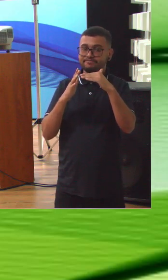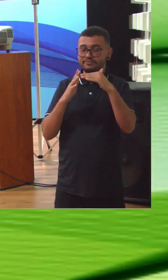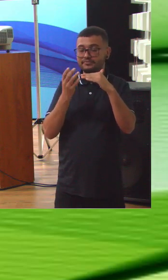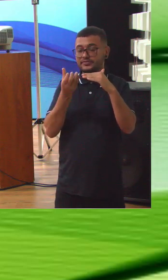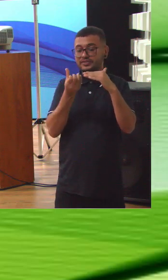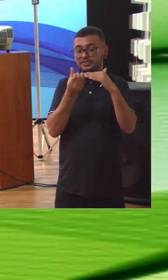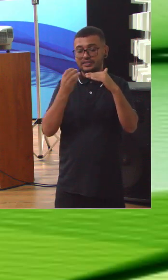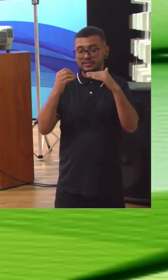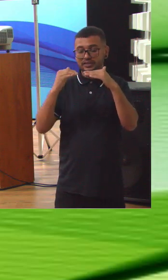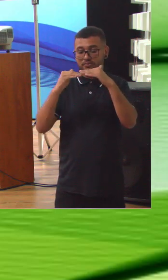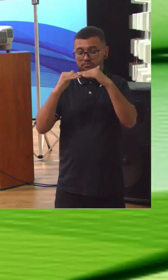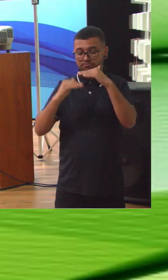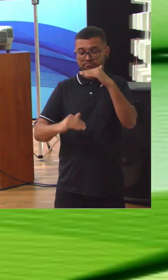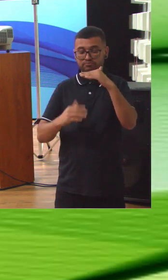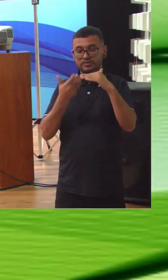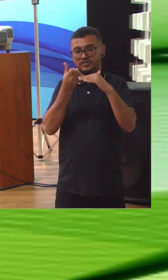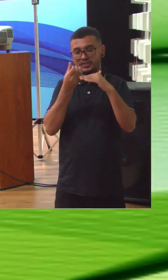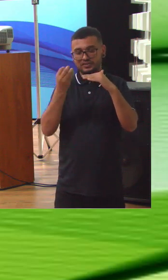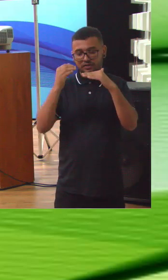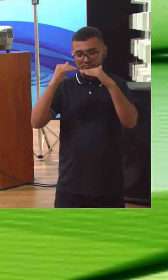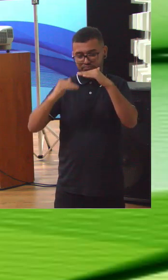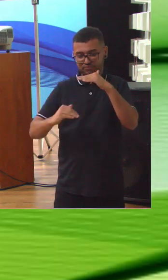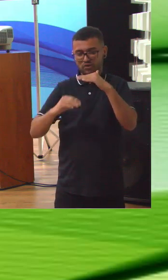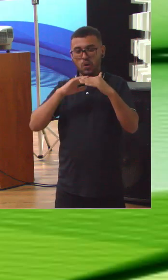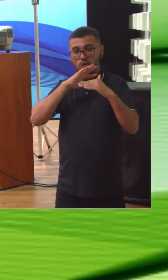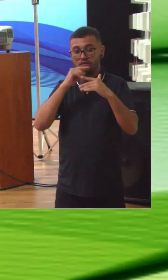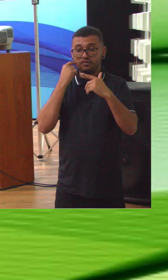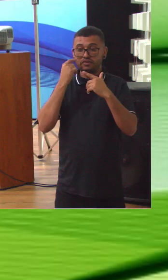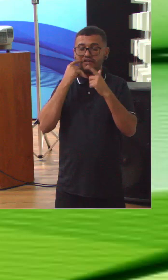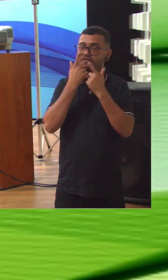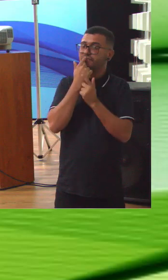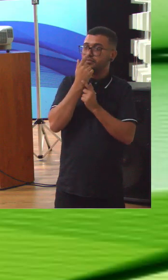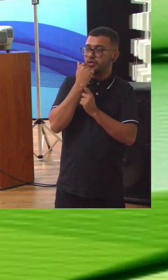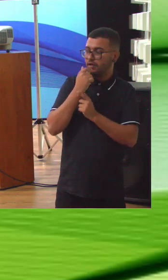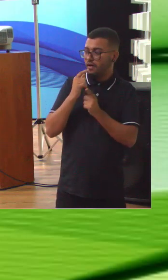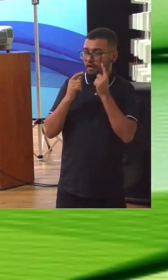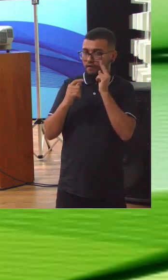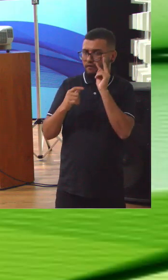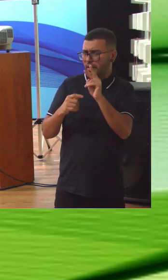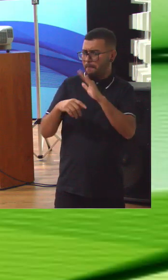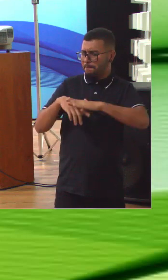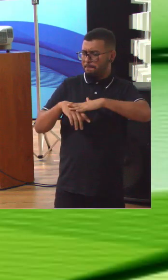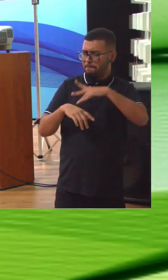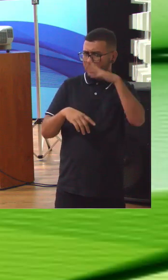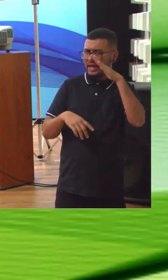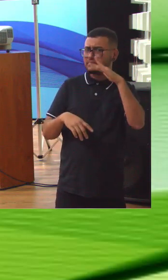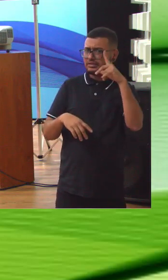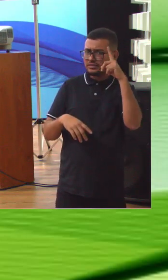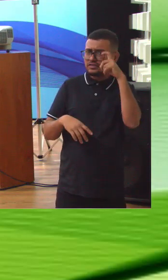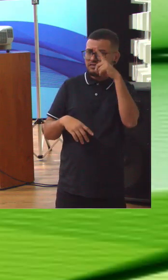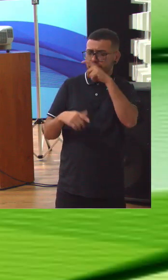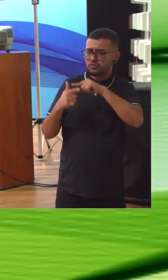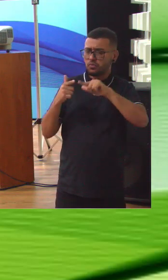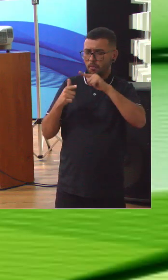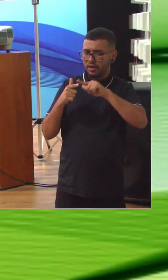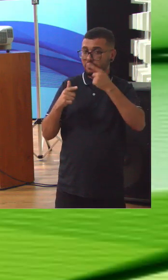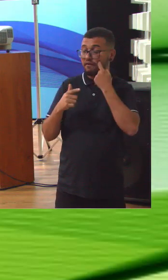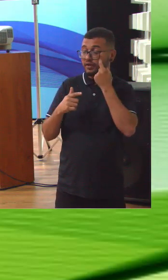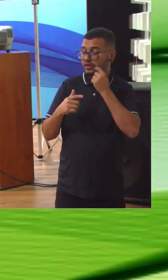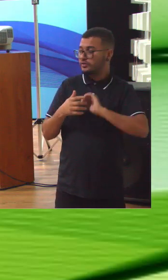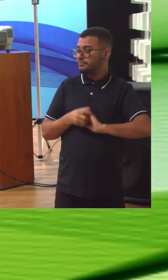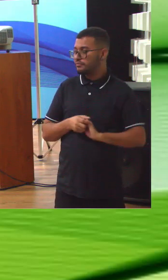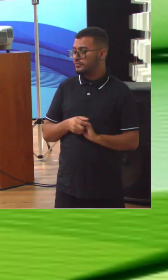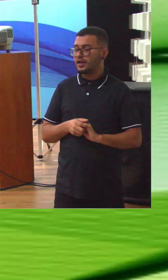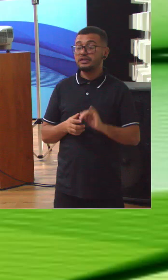60% de tal maneira que a gente dirige os olhares para os mais prováveis os mais prováveis problemas então nós sabemos que